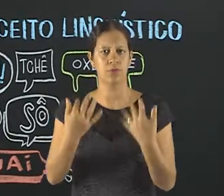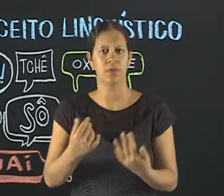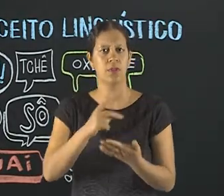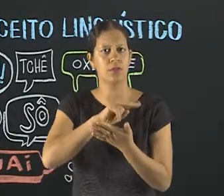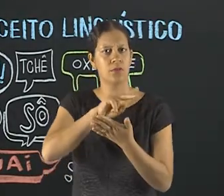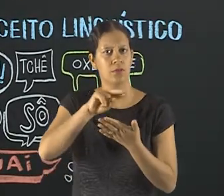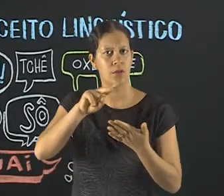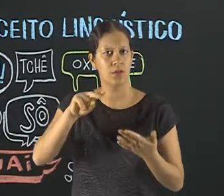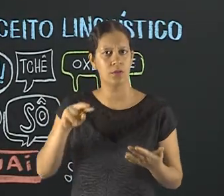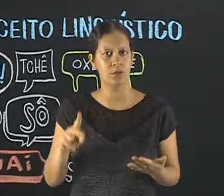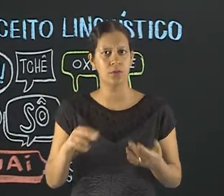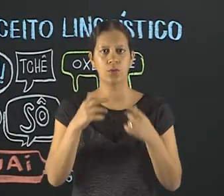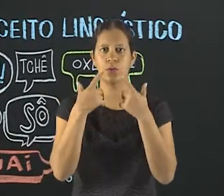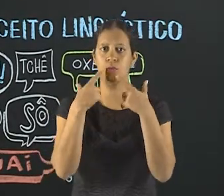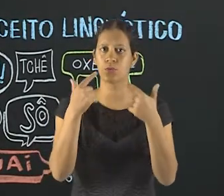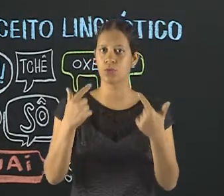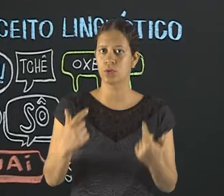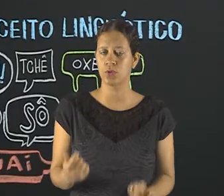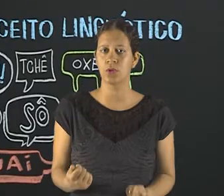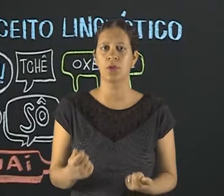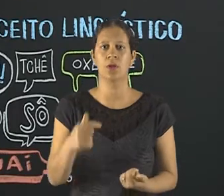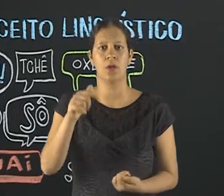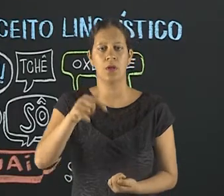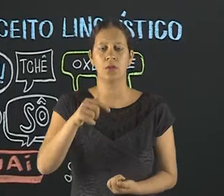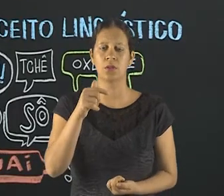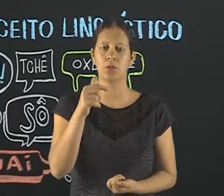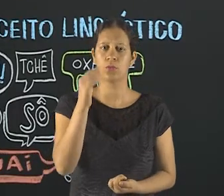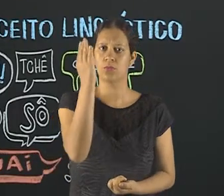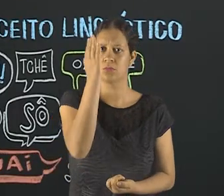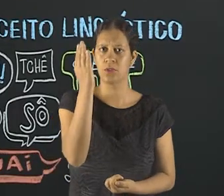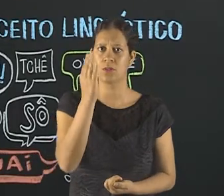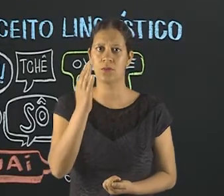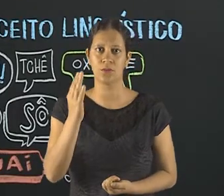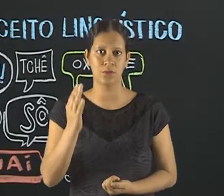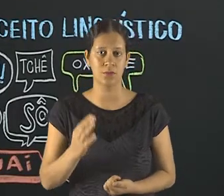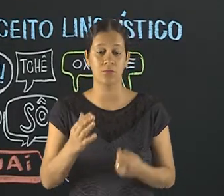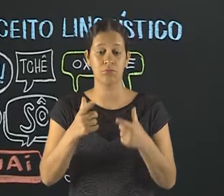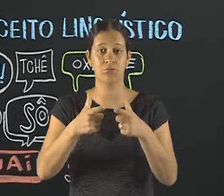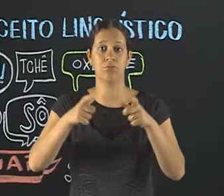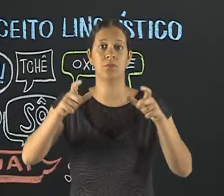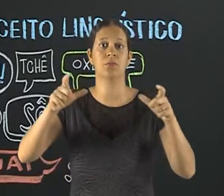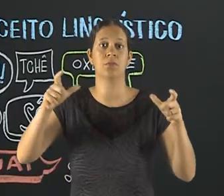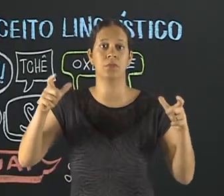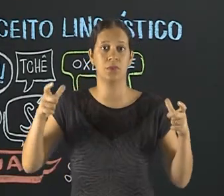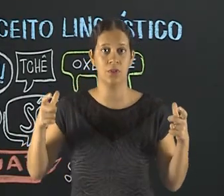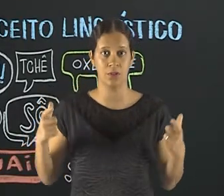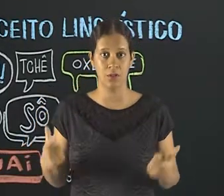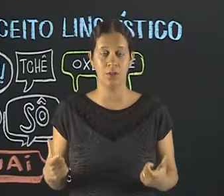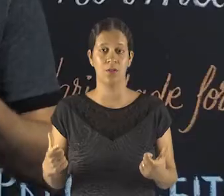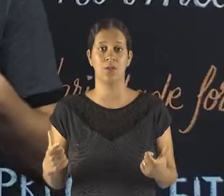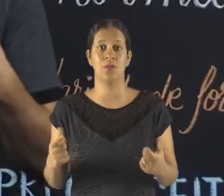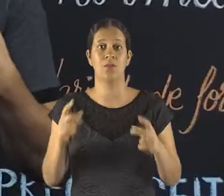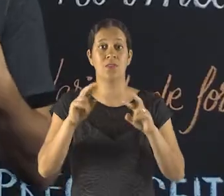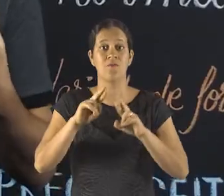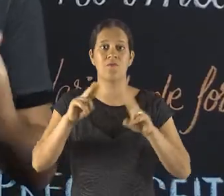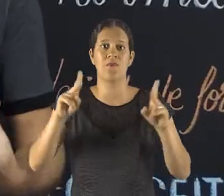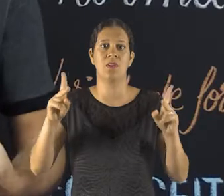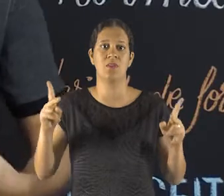Brasil, galera, presta atenção, eu estou falando de uma diversidade tão grande que a gente poderia falar até que a gente fala diferentes